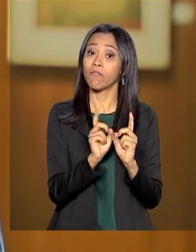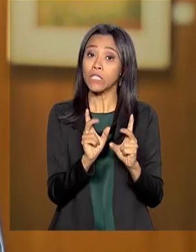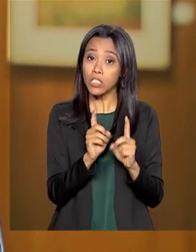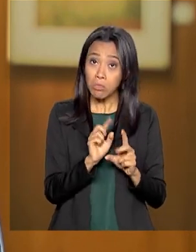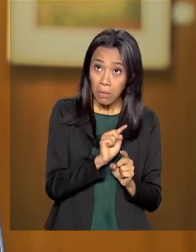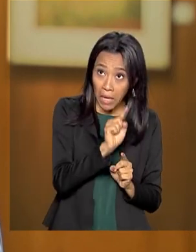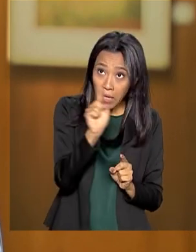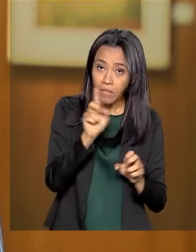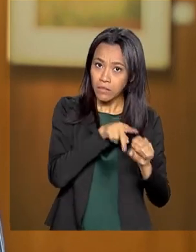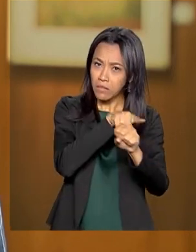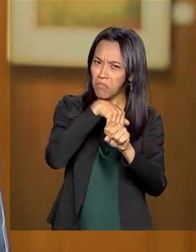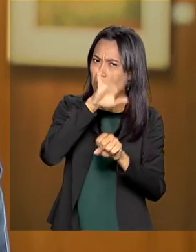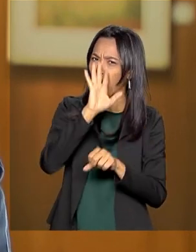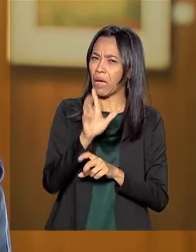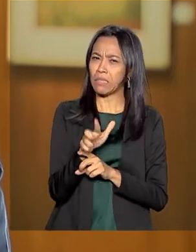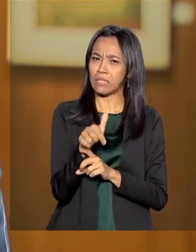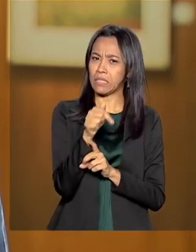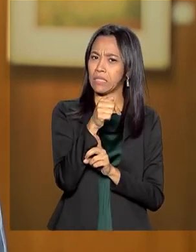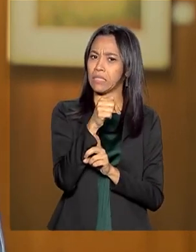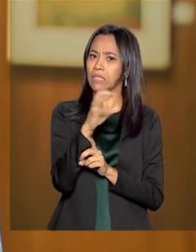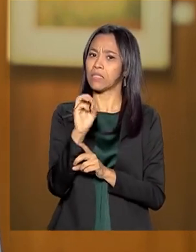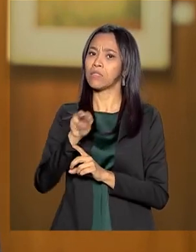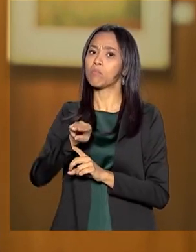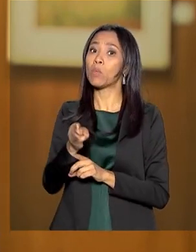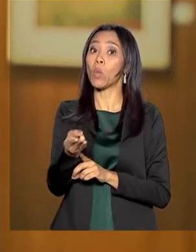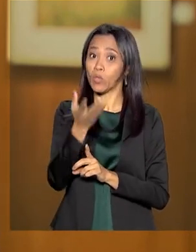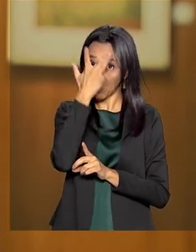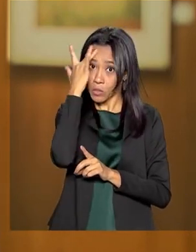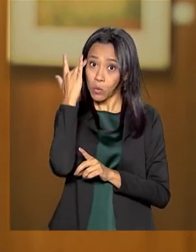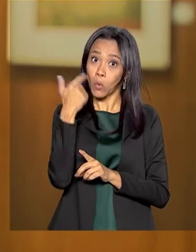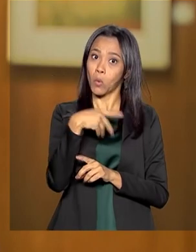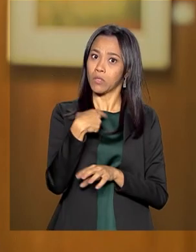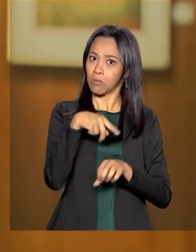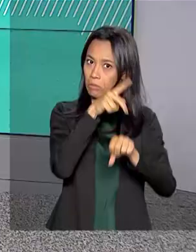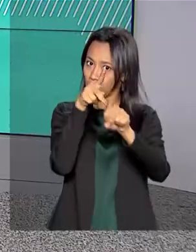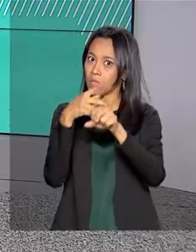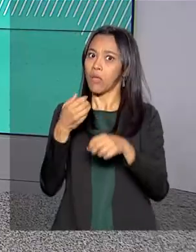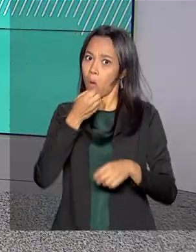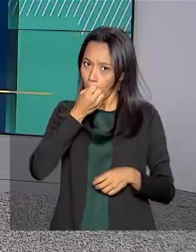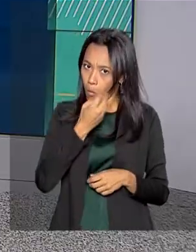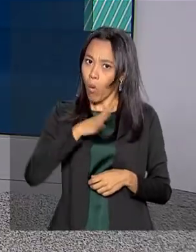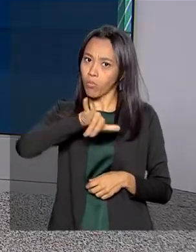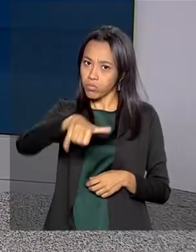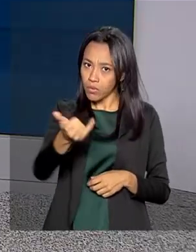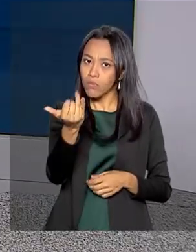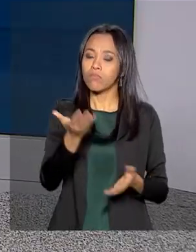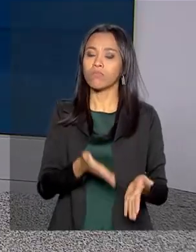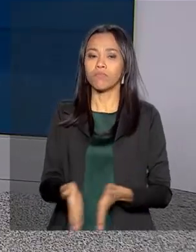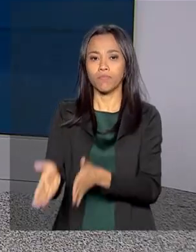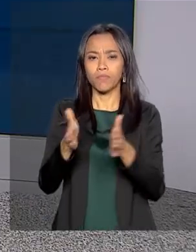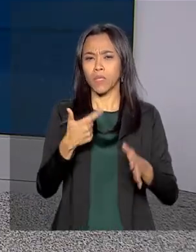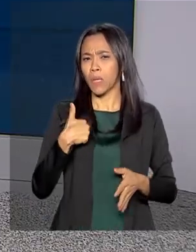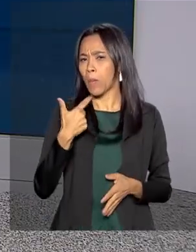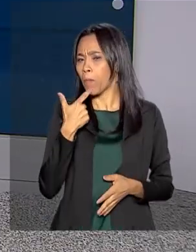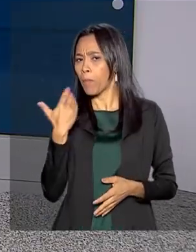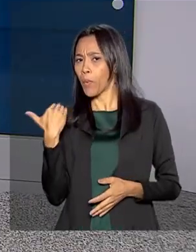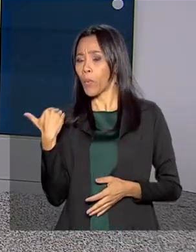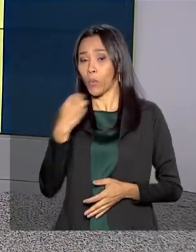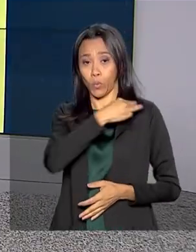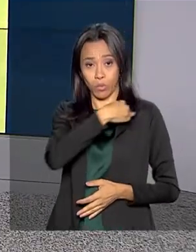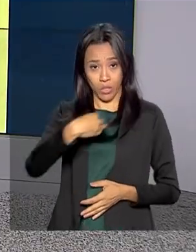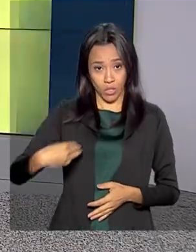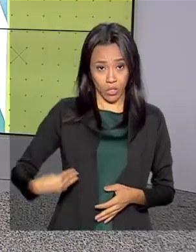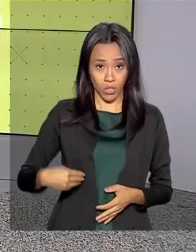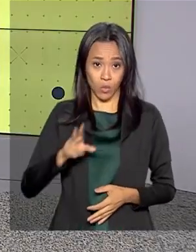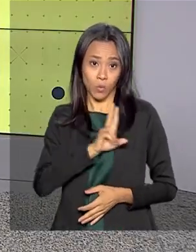de mais de 700 milhões de pessoas. Eu acho que é uma grande oportunidade. E agora há pouco, o ministro das Relações